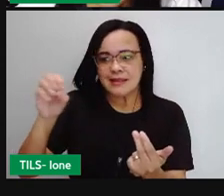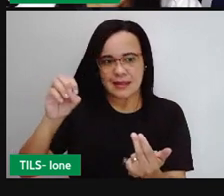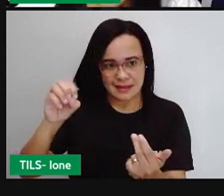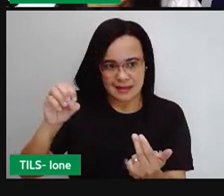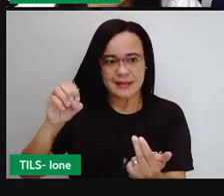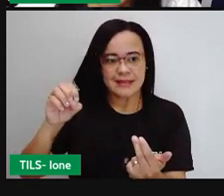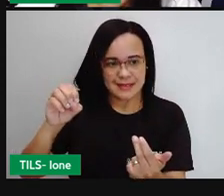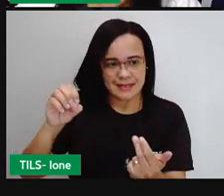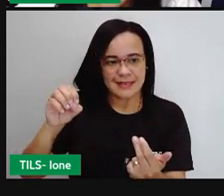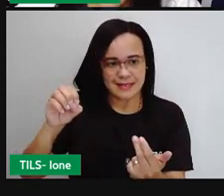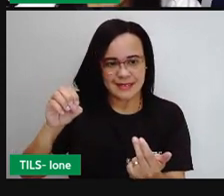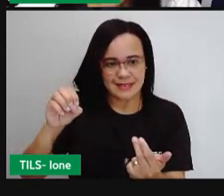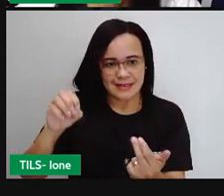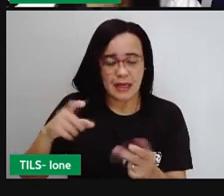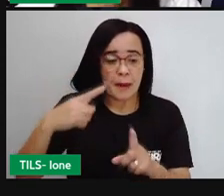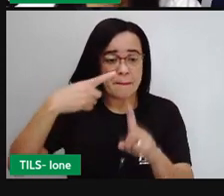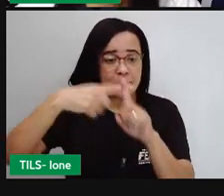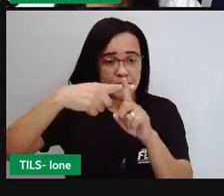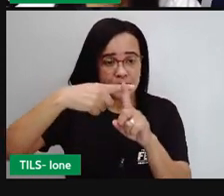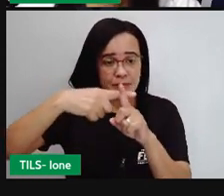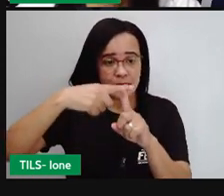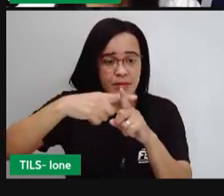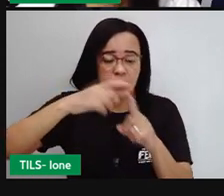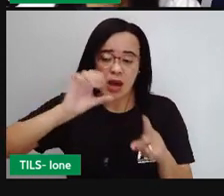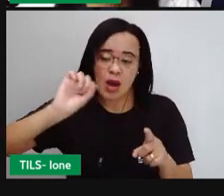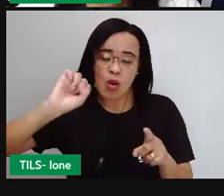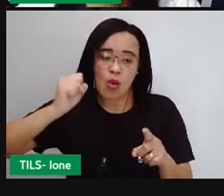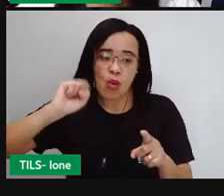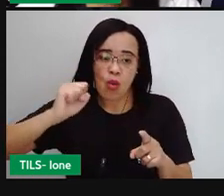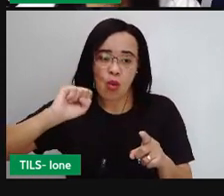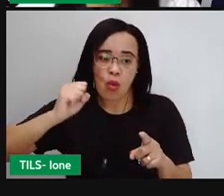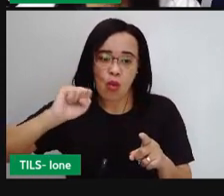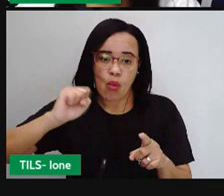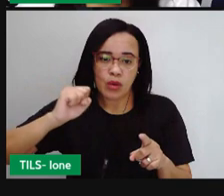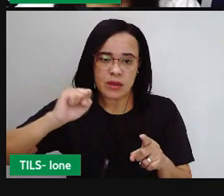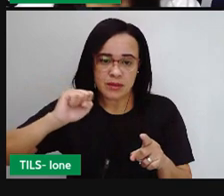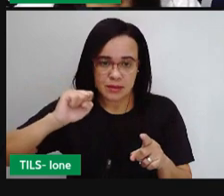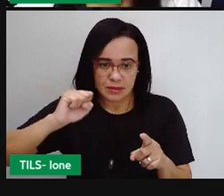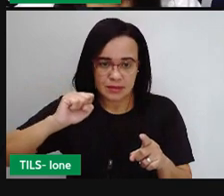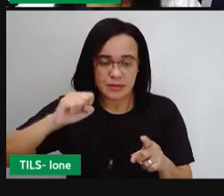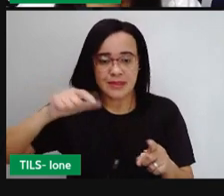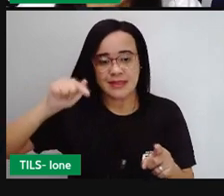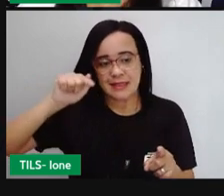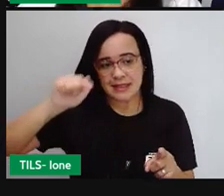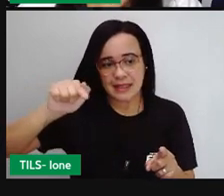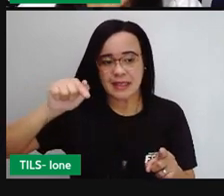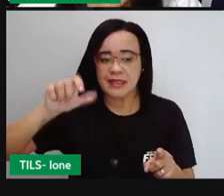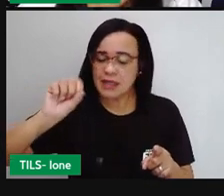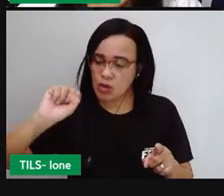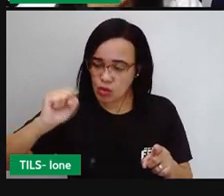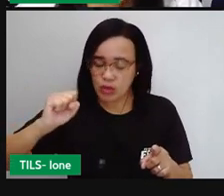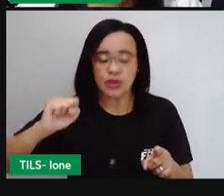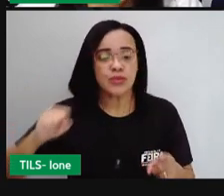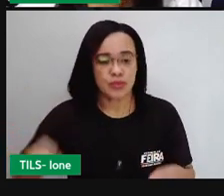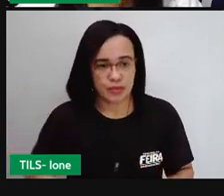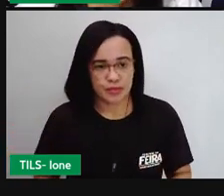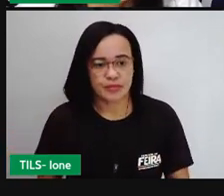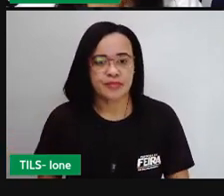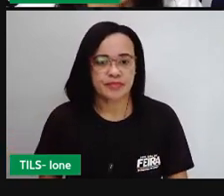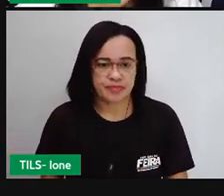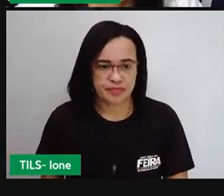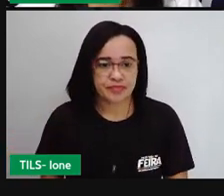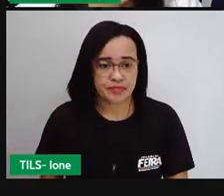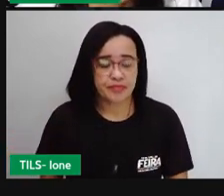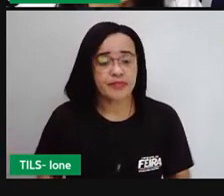8. Então, quando eu falo em 7 dezenas mais 8 unidades, qual o número que eu tenho? 78. Do mesmo